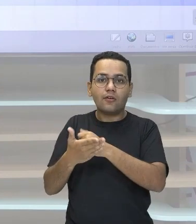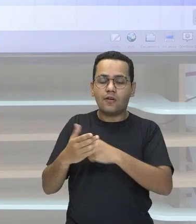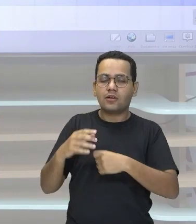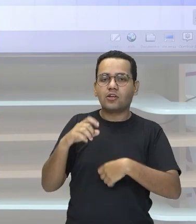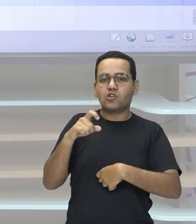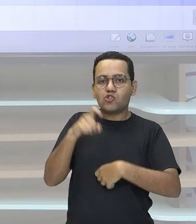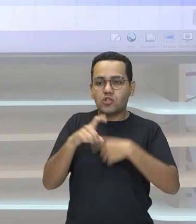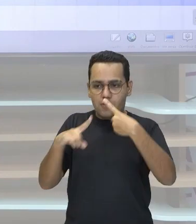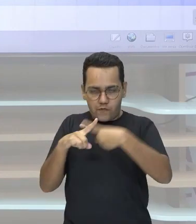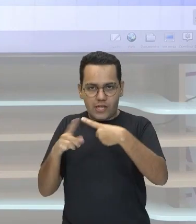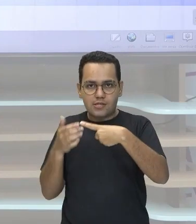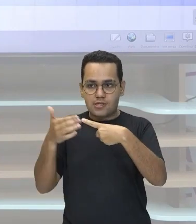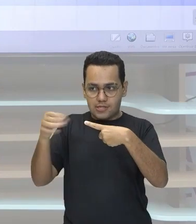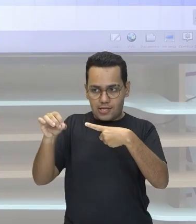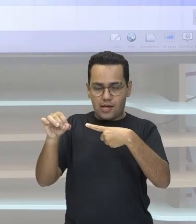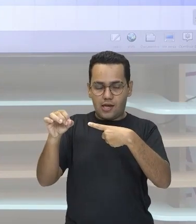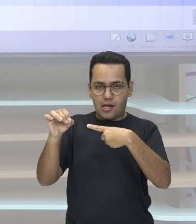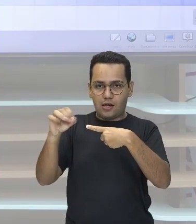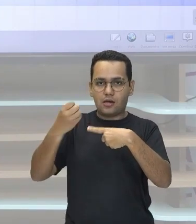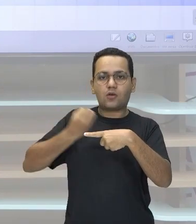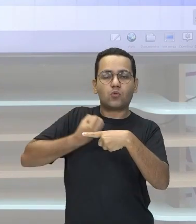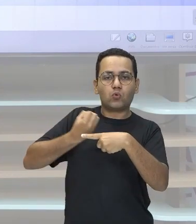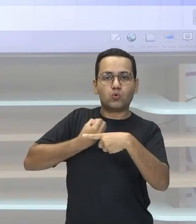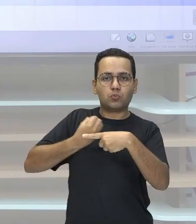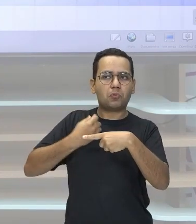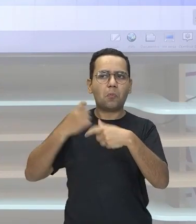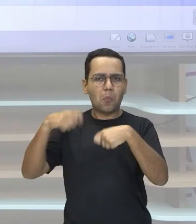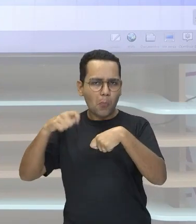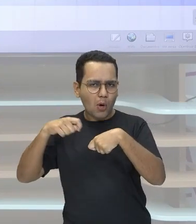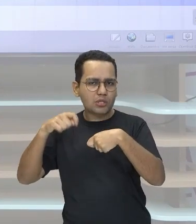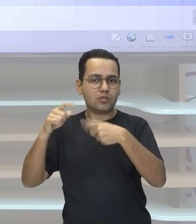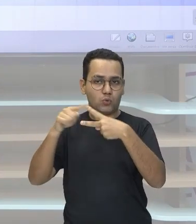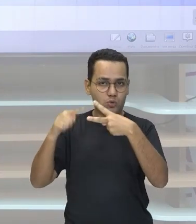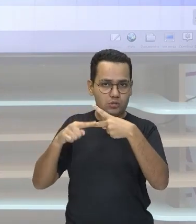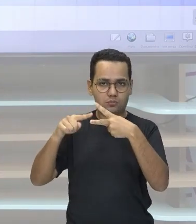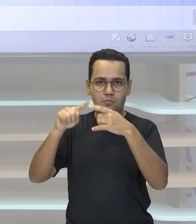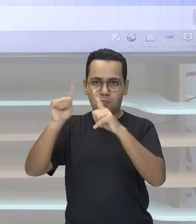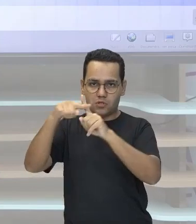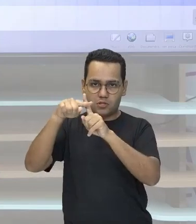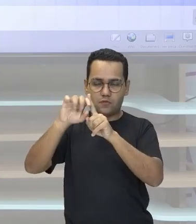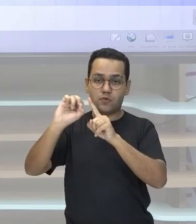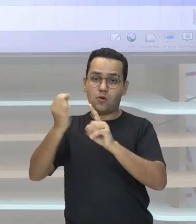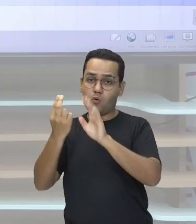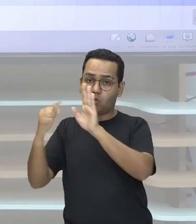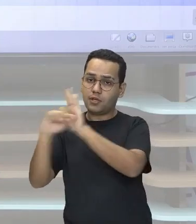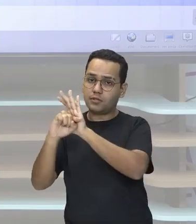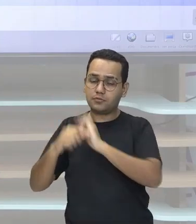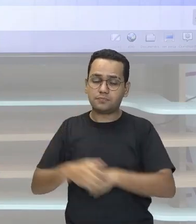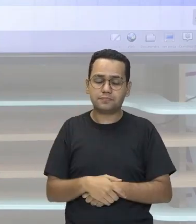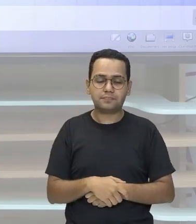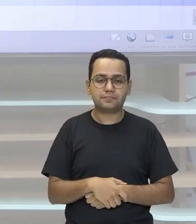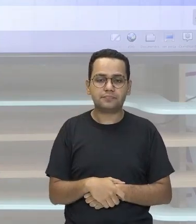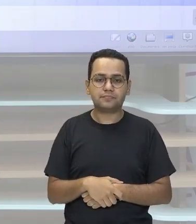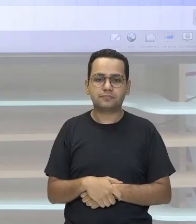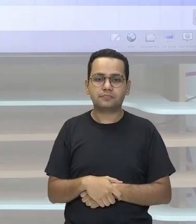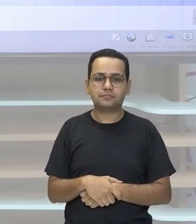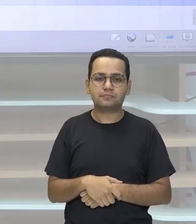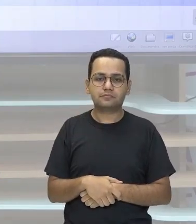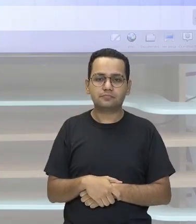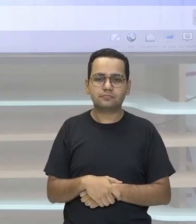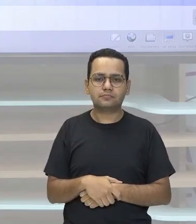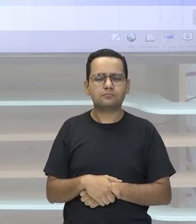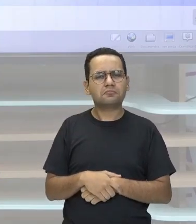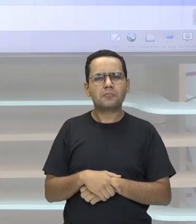inteiro Podendo ser esse positivo Ou podendo ser esse negativo E qual a diferença desse ser